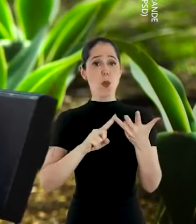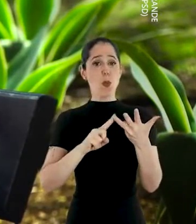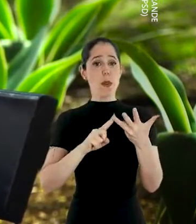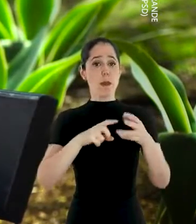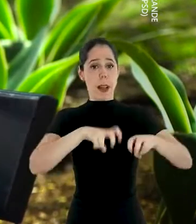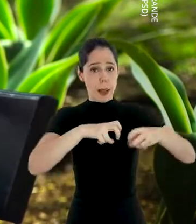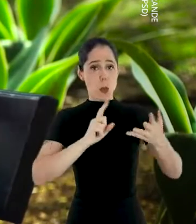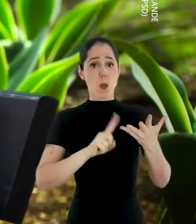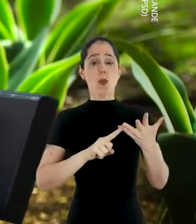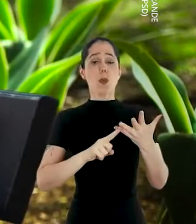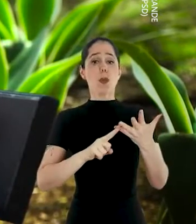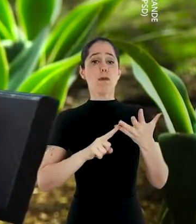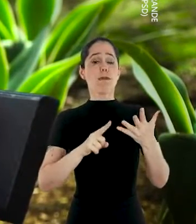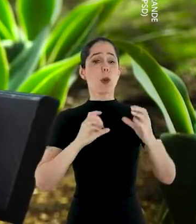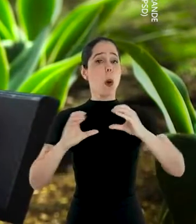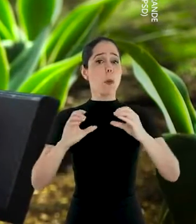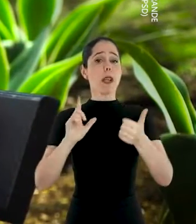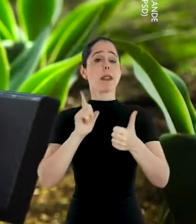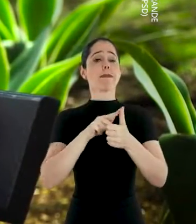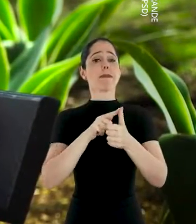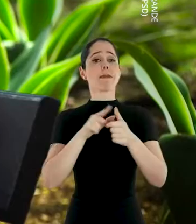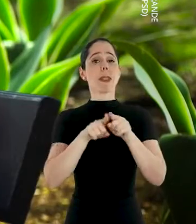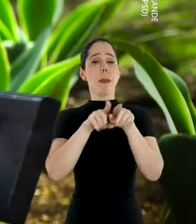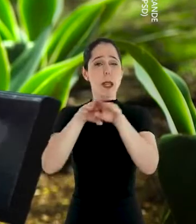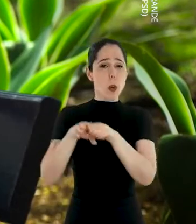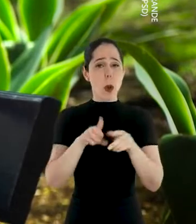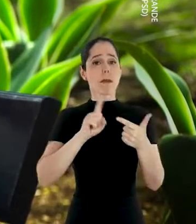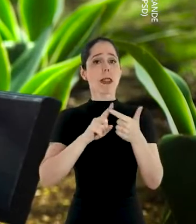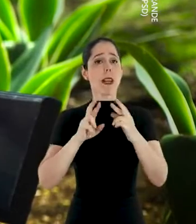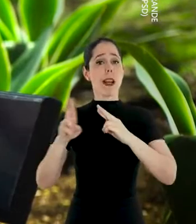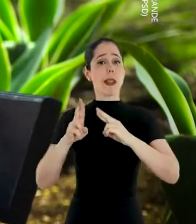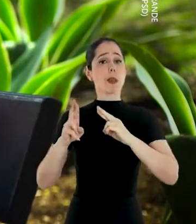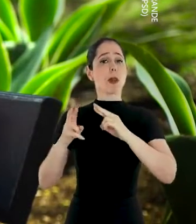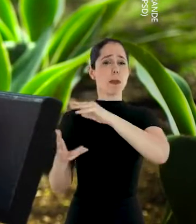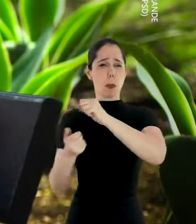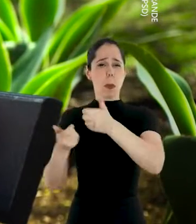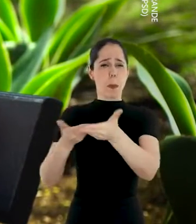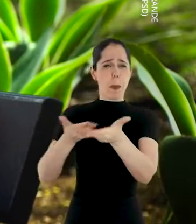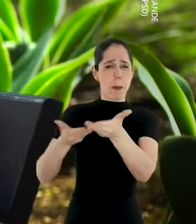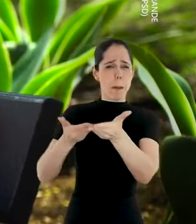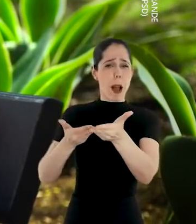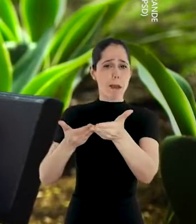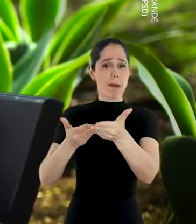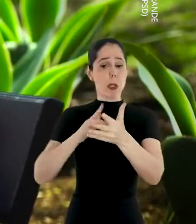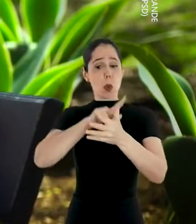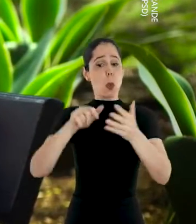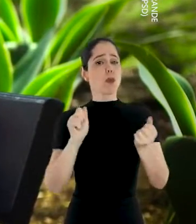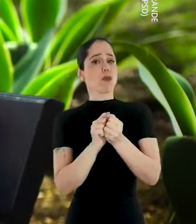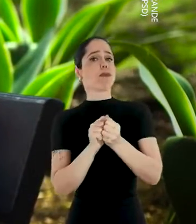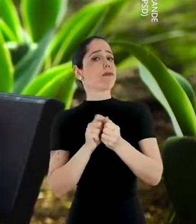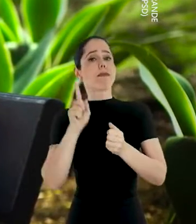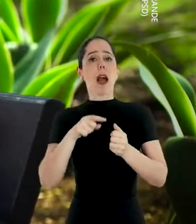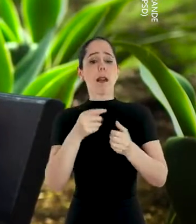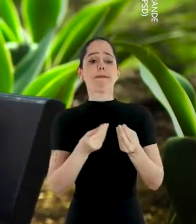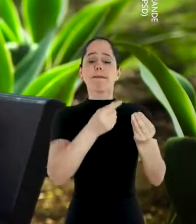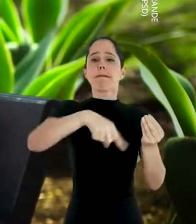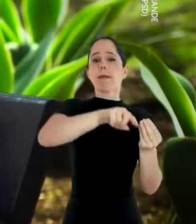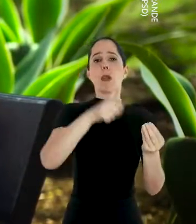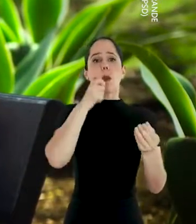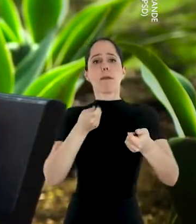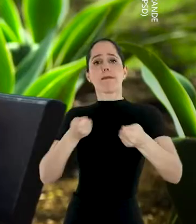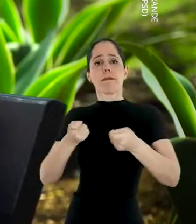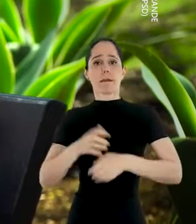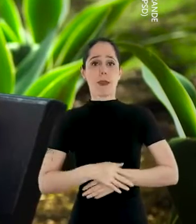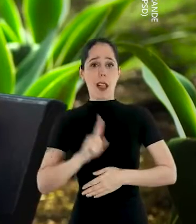cultura, a agricultura, a comunicação, a igualdade e as relações internacionais nas mãos de